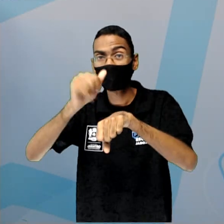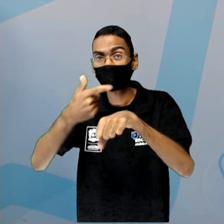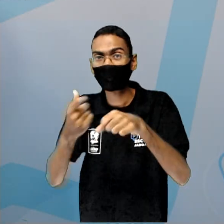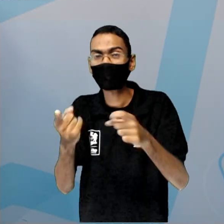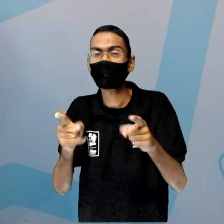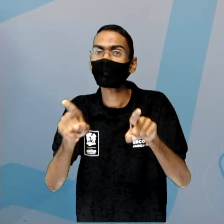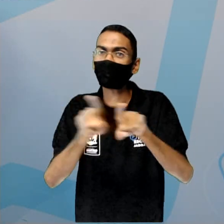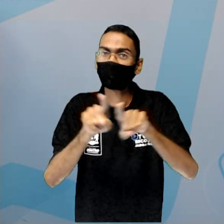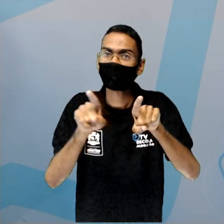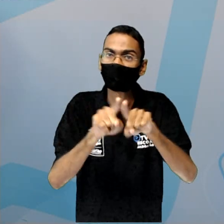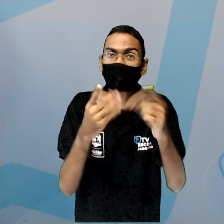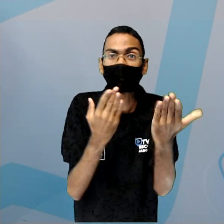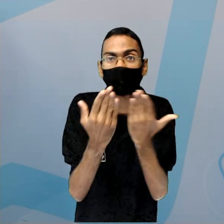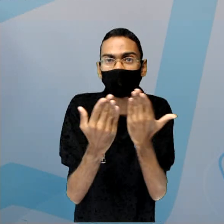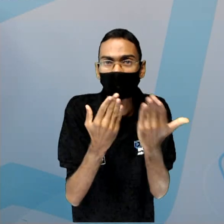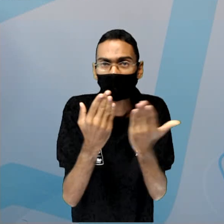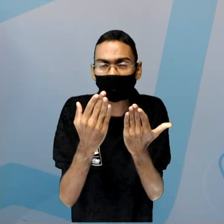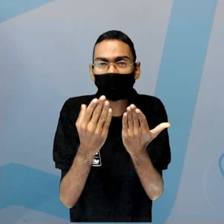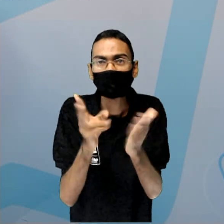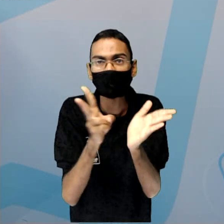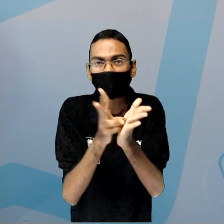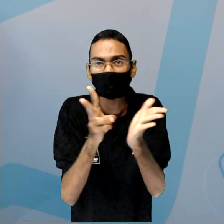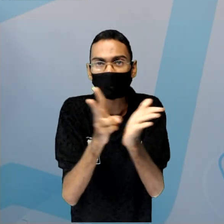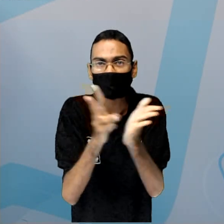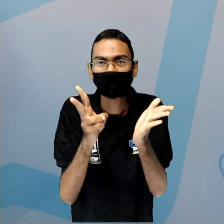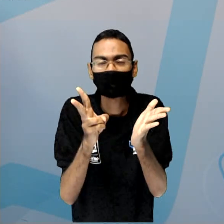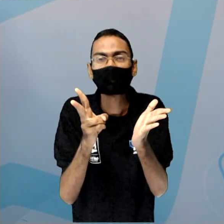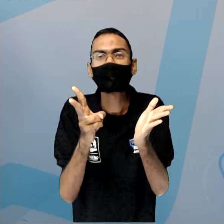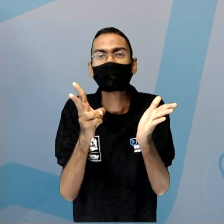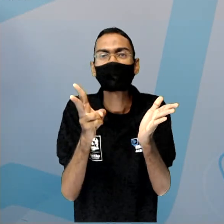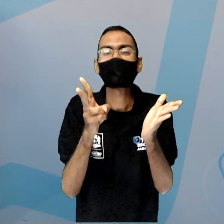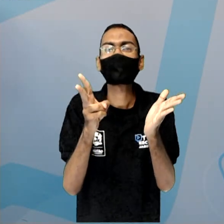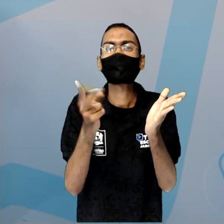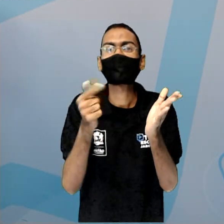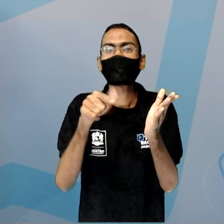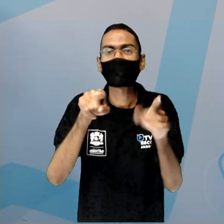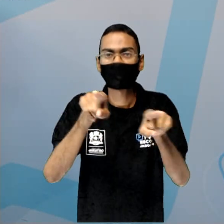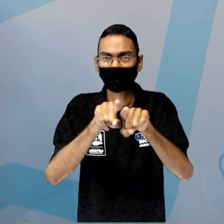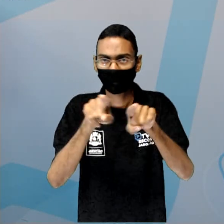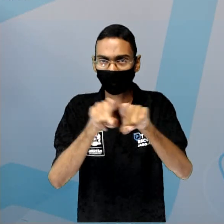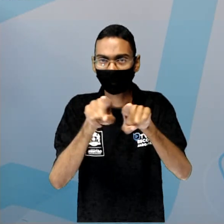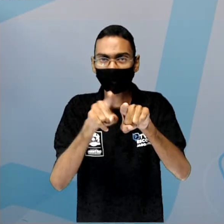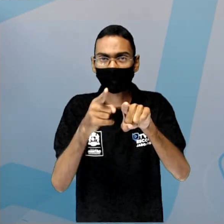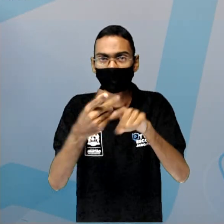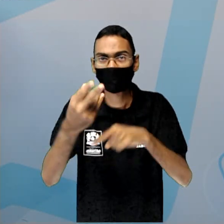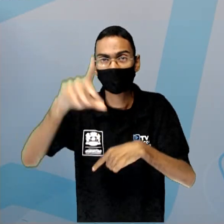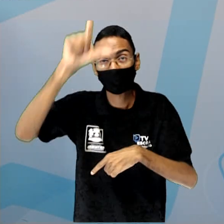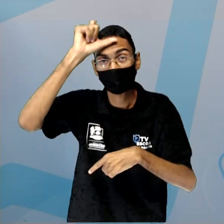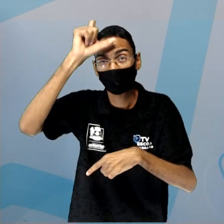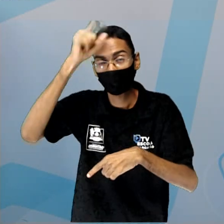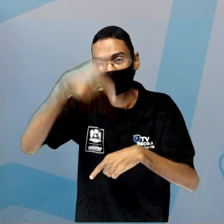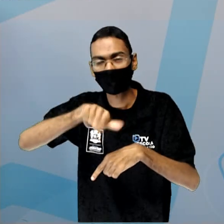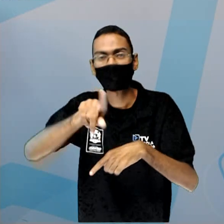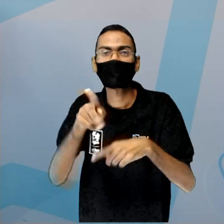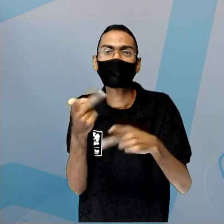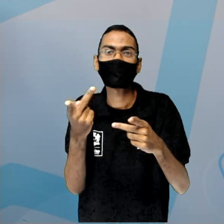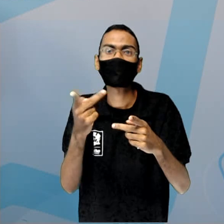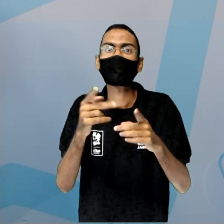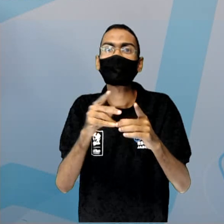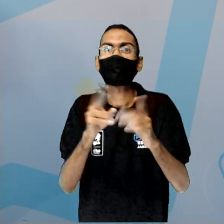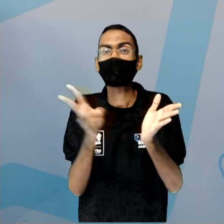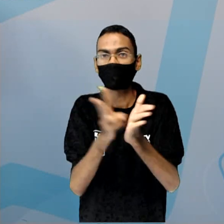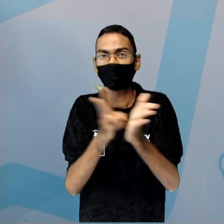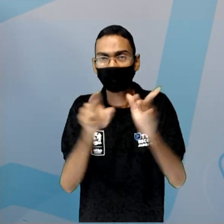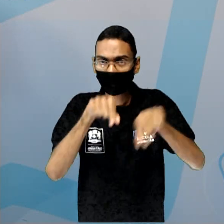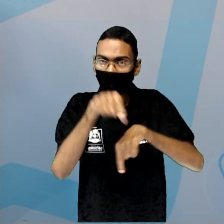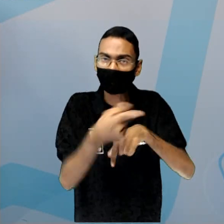Algumas vezes o chefe da aldeia também é o xamã. Mas isso geralmente eram diferentes, porque o xamã era